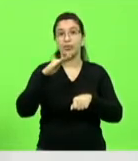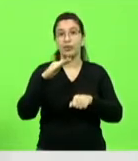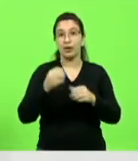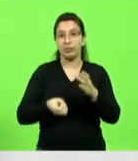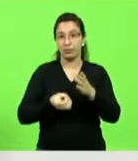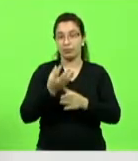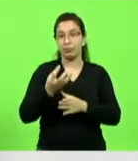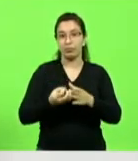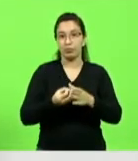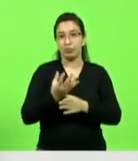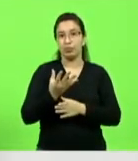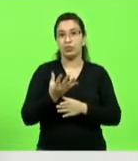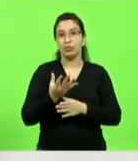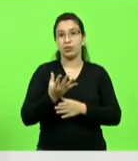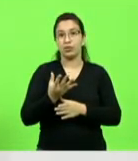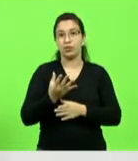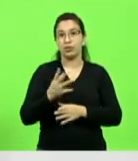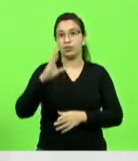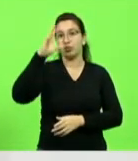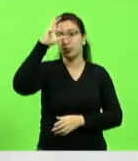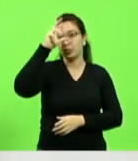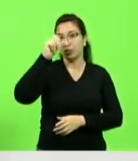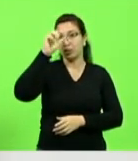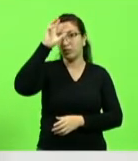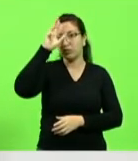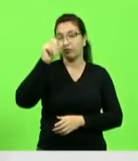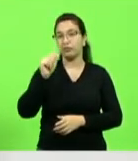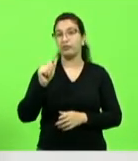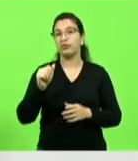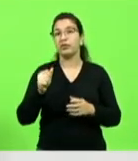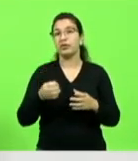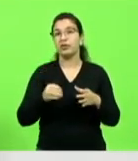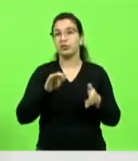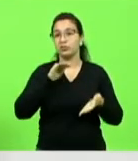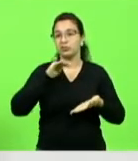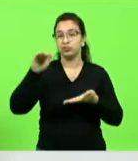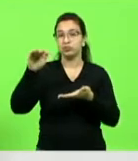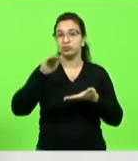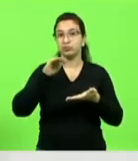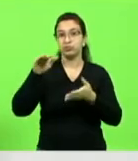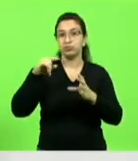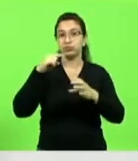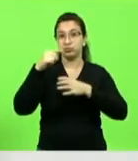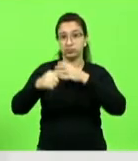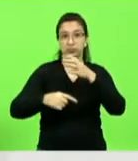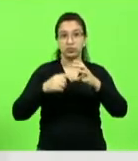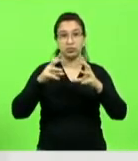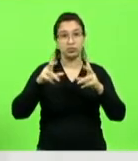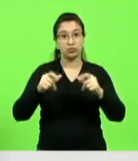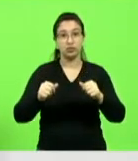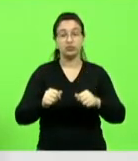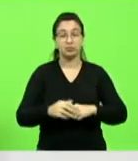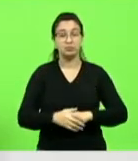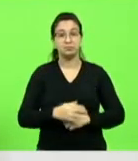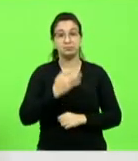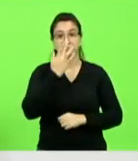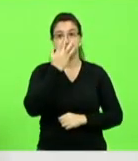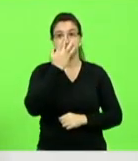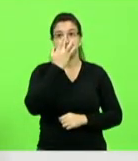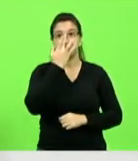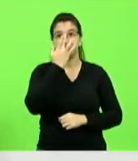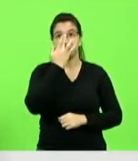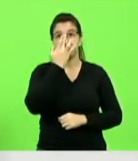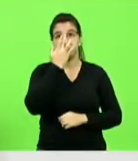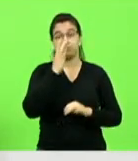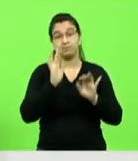aves e que é exportado para o mundo também, mas obviamente que